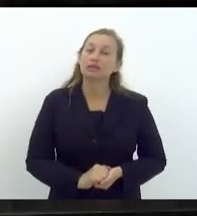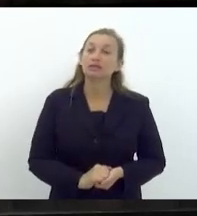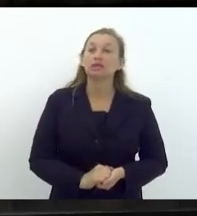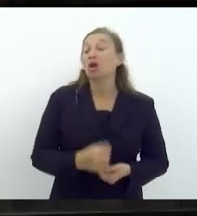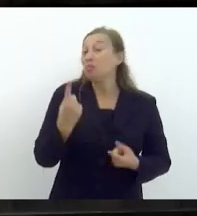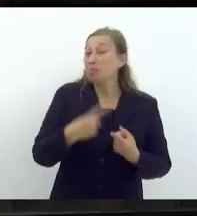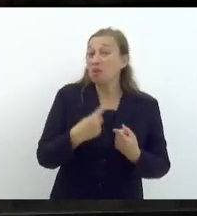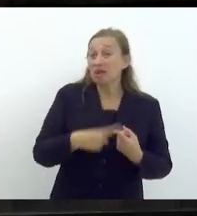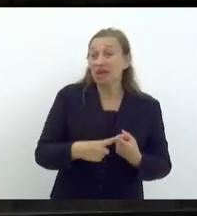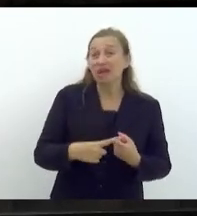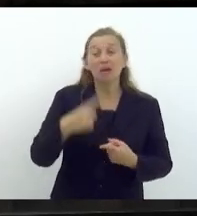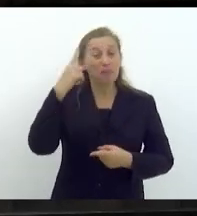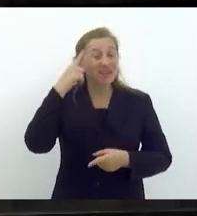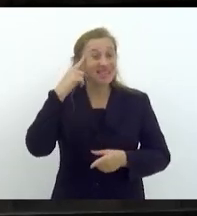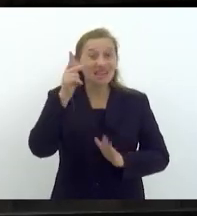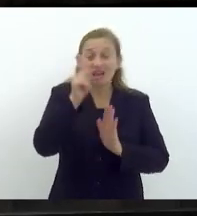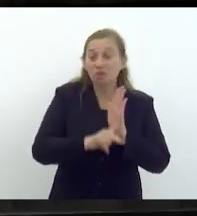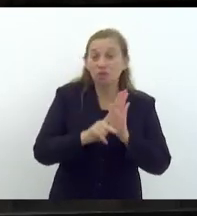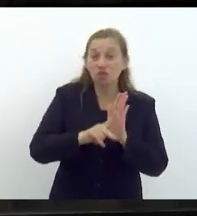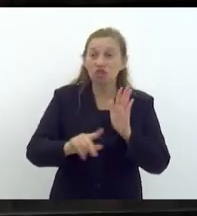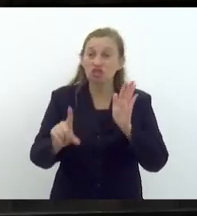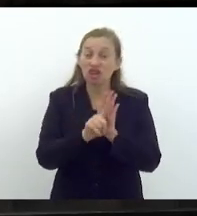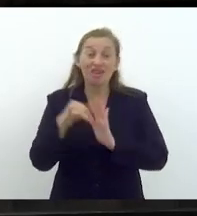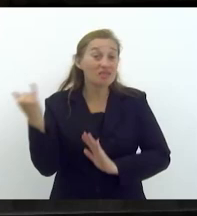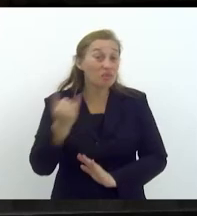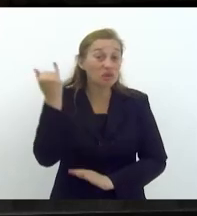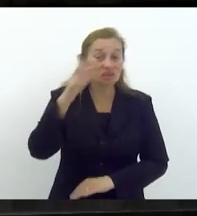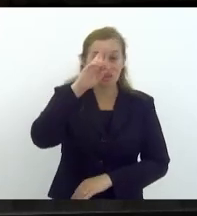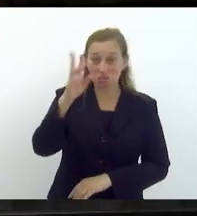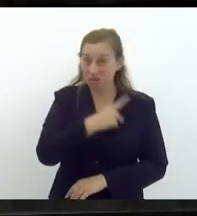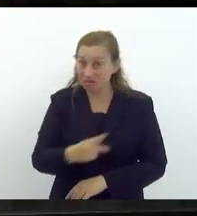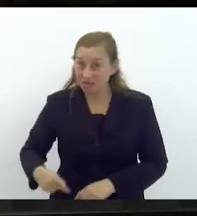Por que a intenção de projeto de lei de tão importância, presidente?